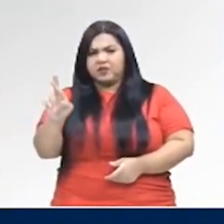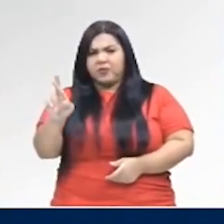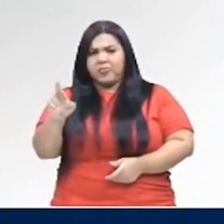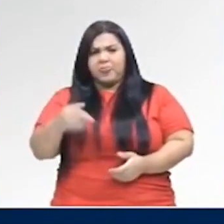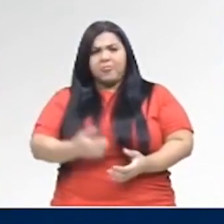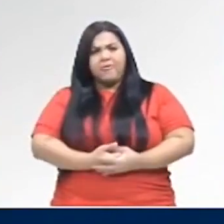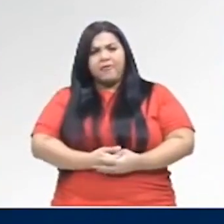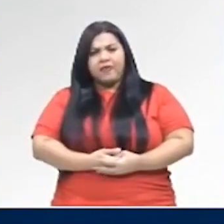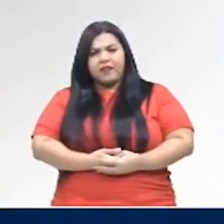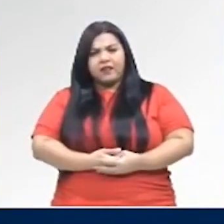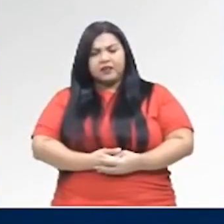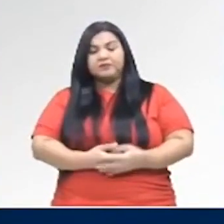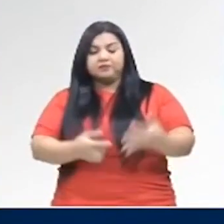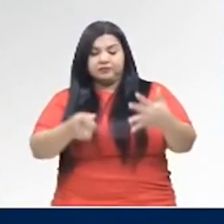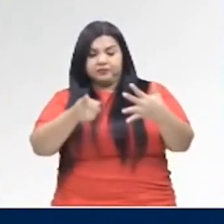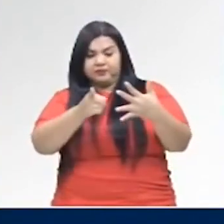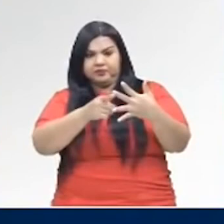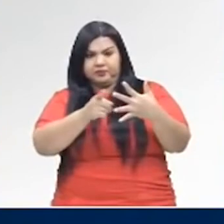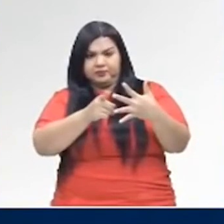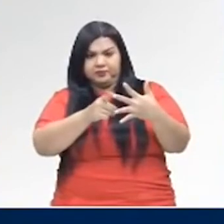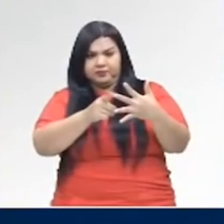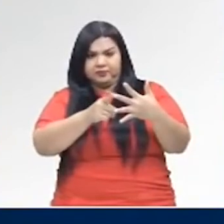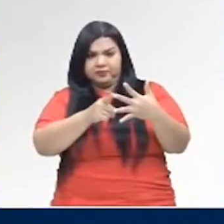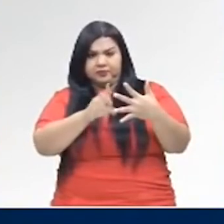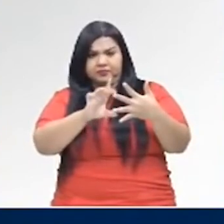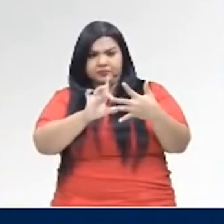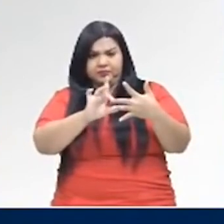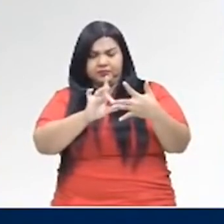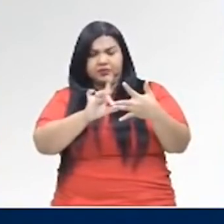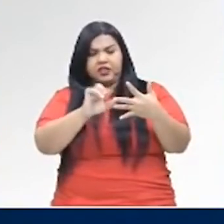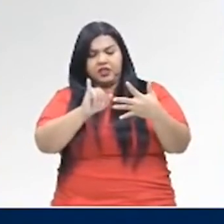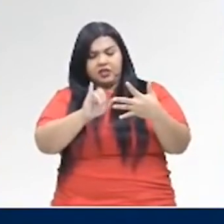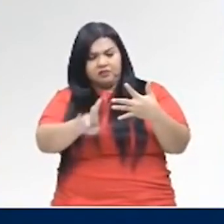anômalo e defectivo. O verbo ir.